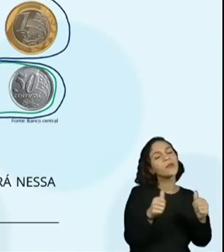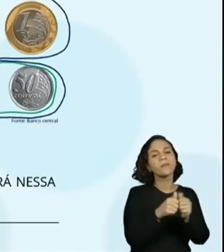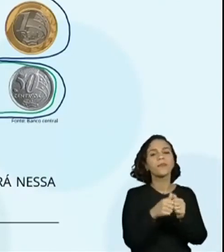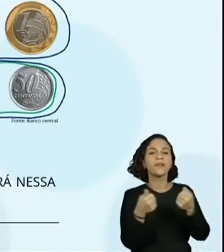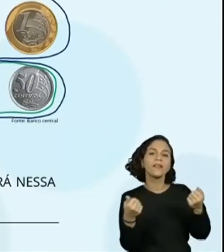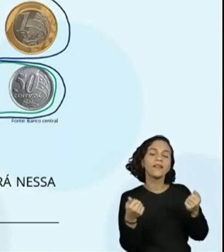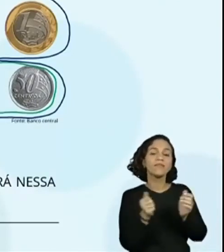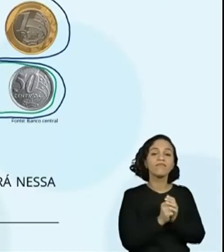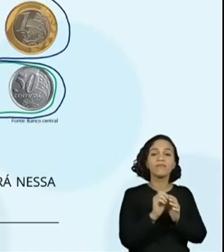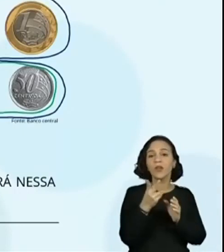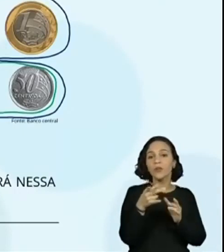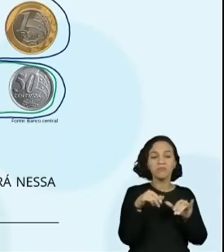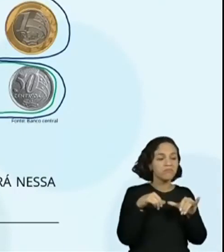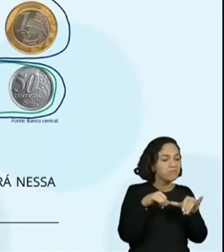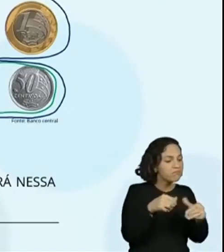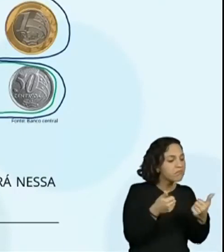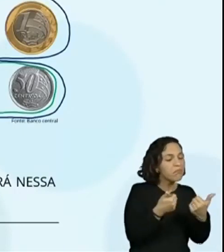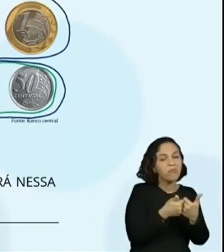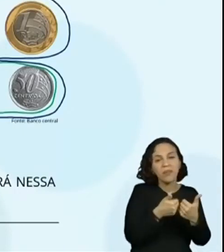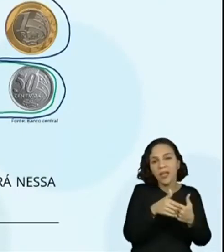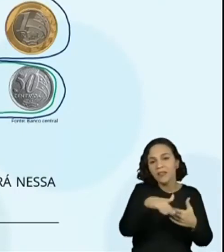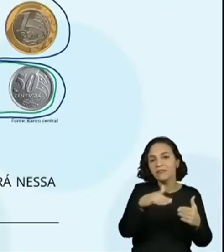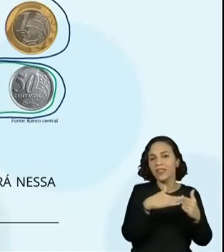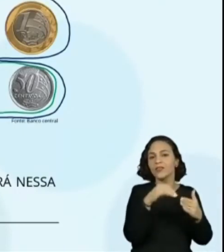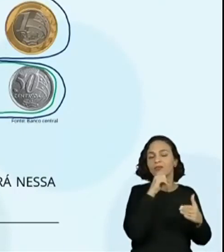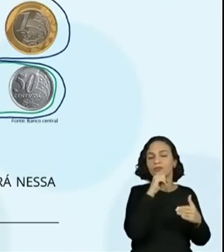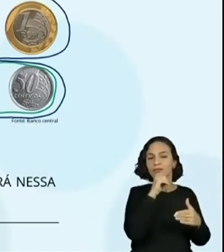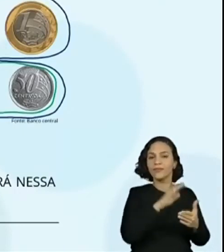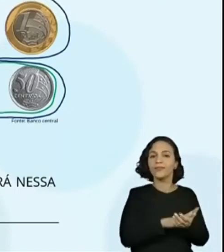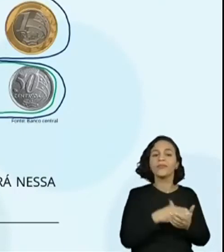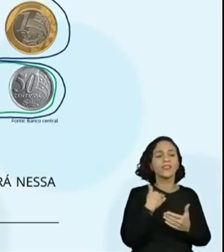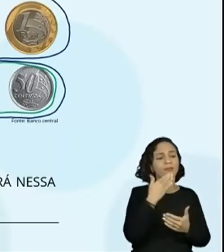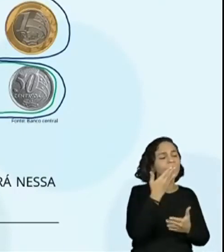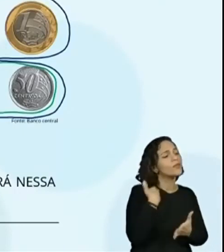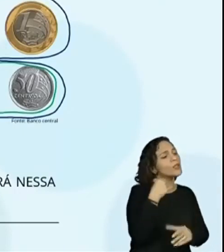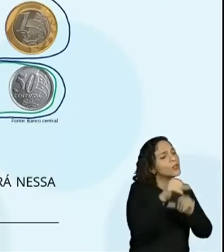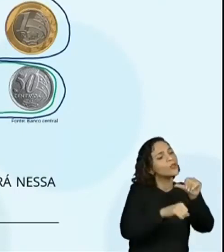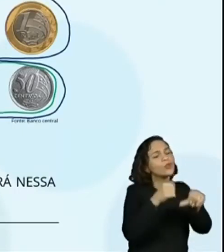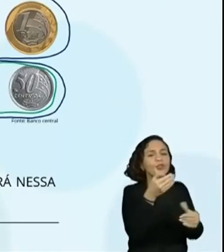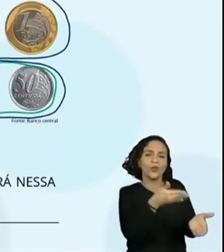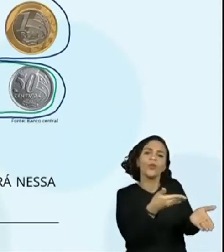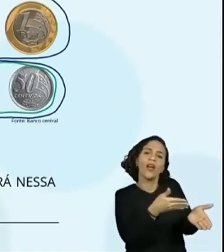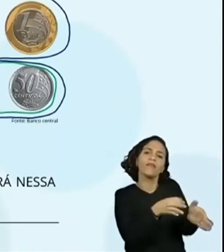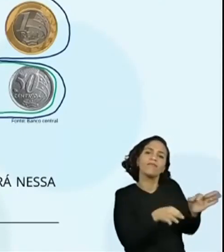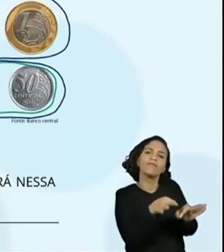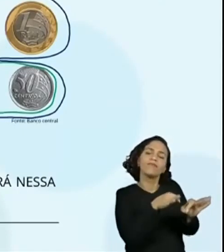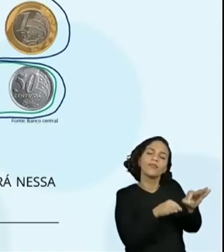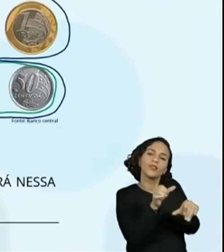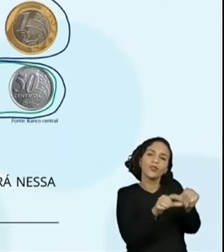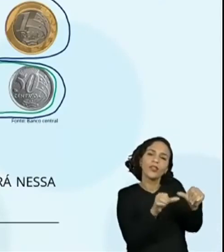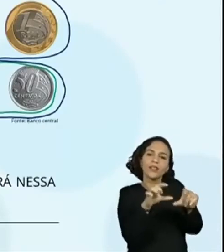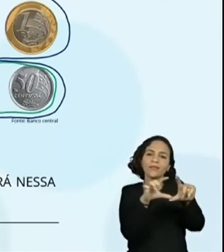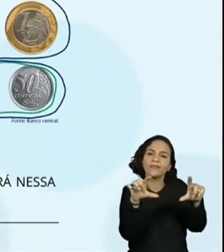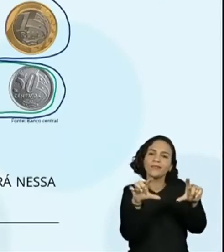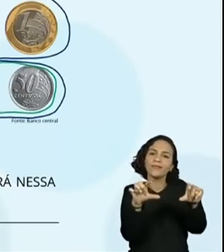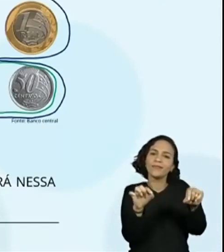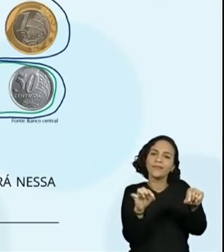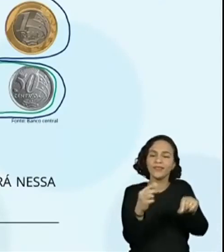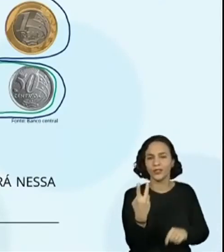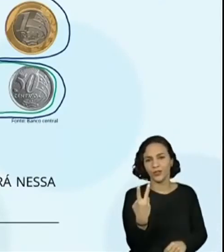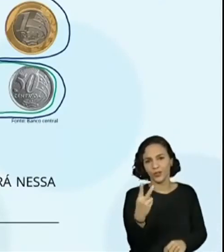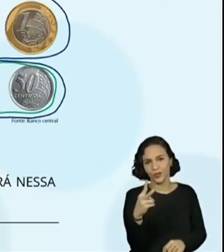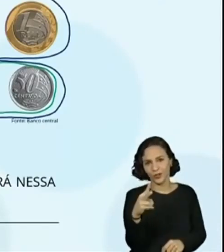num comércio próximo da casa do avô e pediu para trocar as moedas por cédulas de